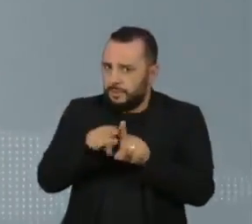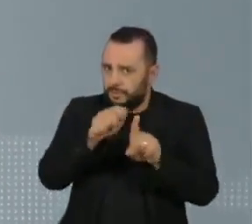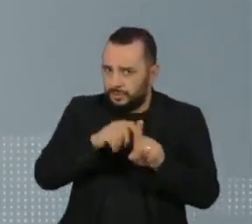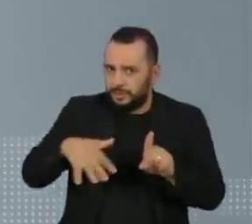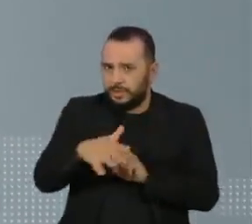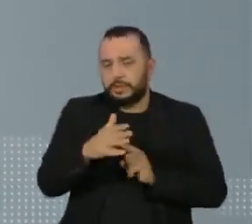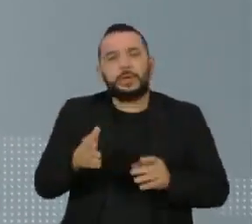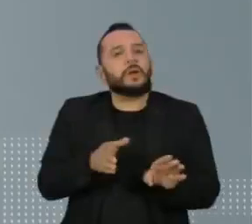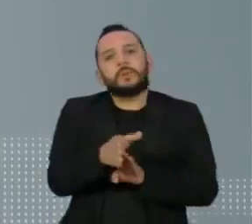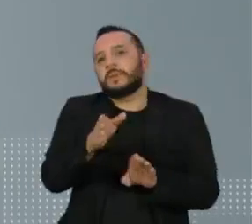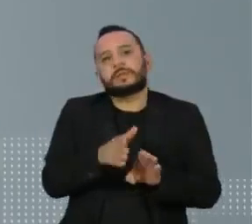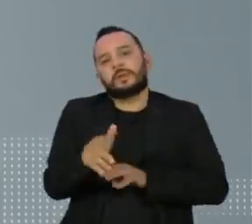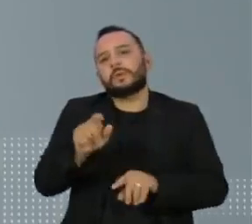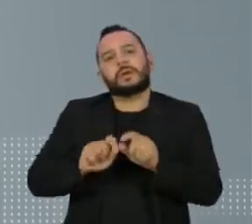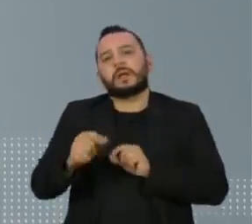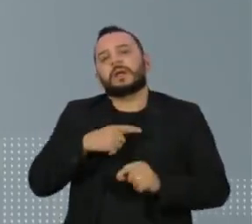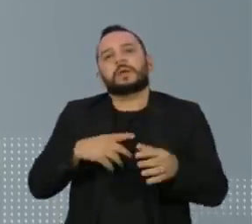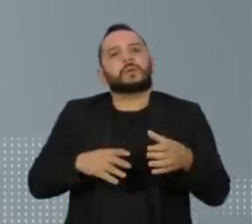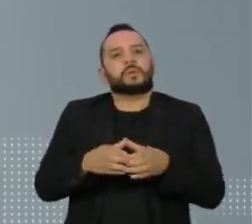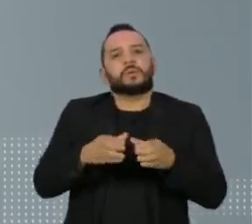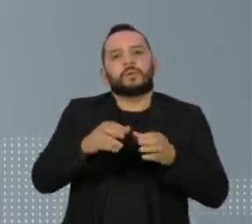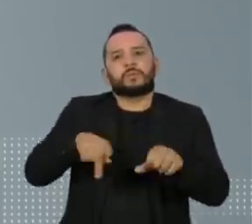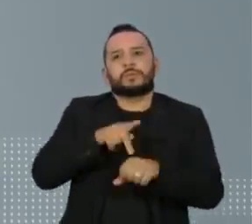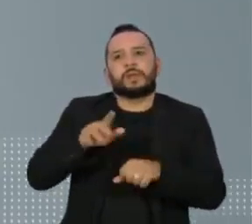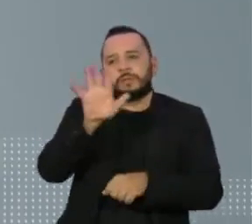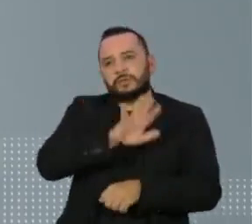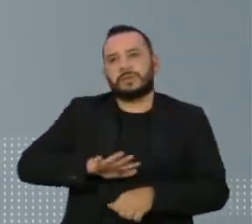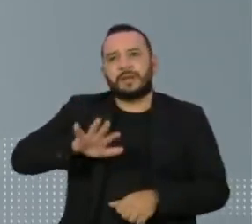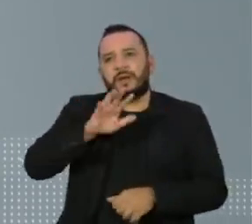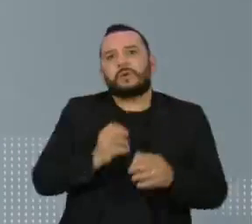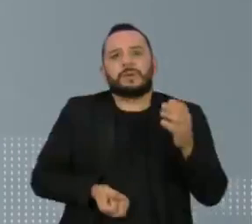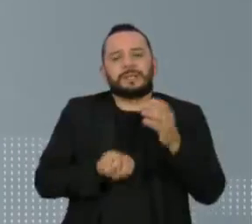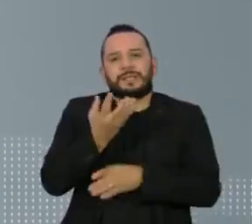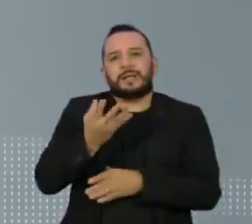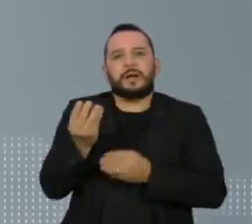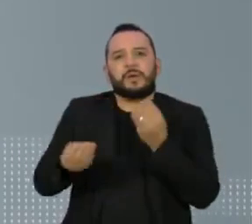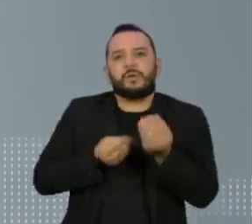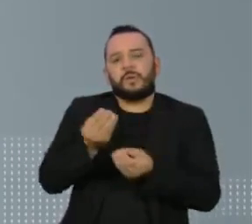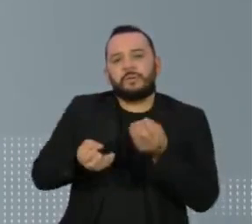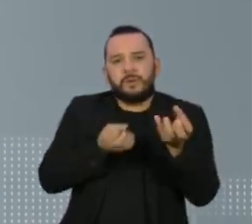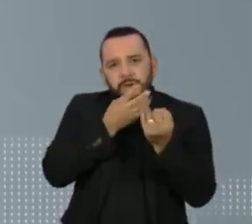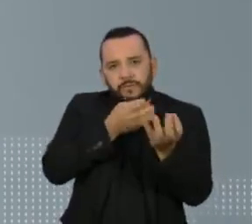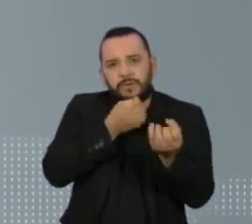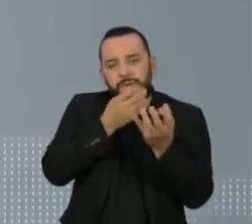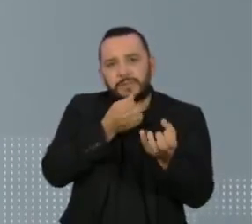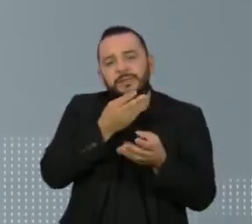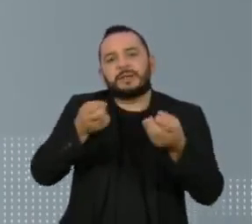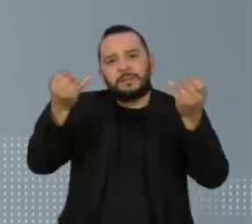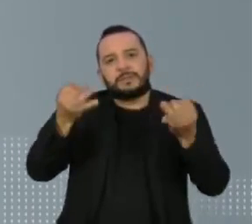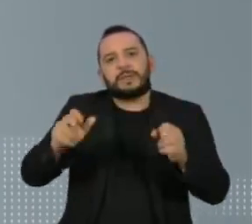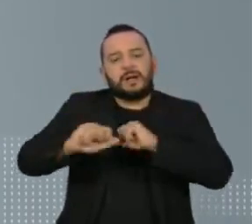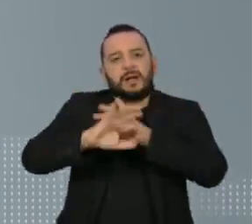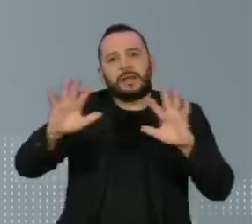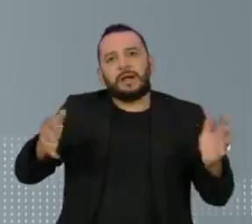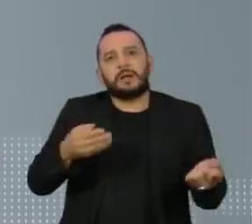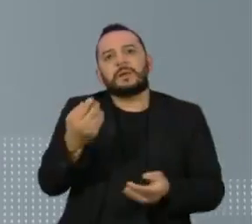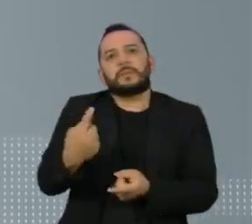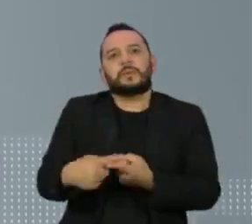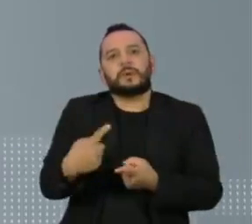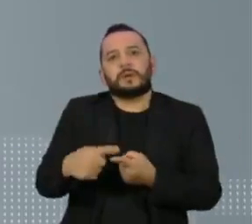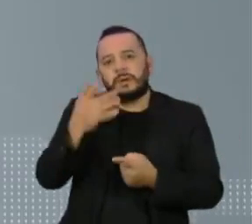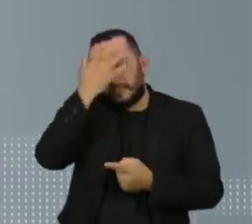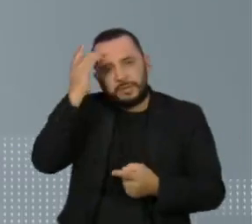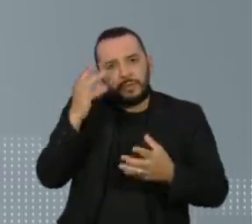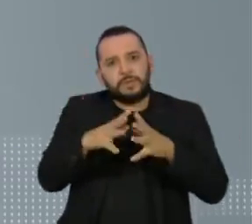entre elas a criação de uma comissão nacional para centralizar e compartilhar informações a fim de esclarecer o paradeiro da pessoa